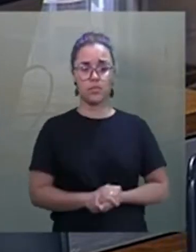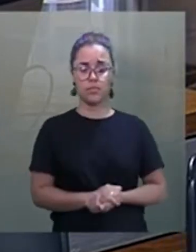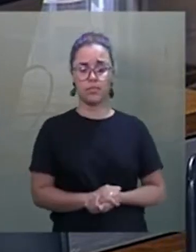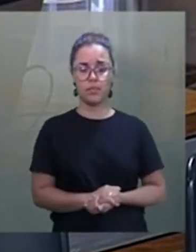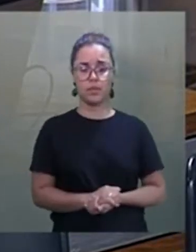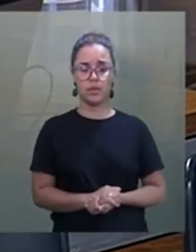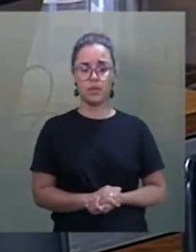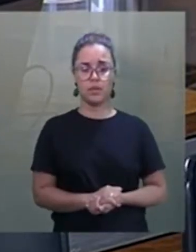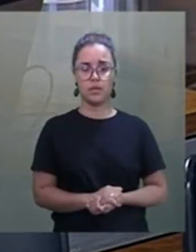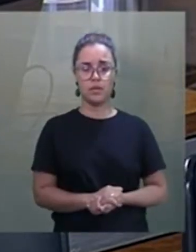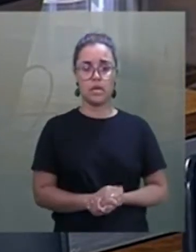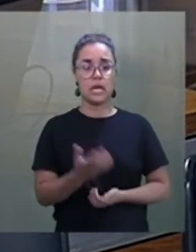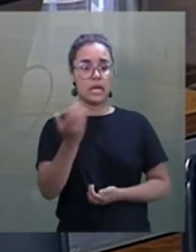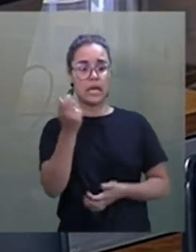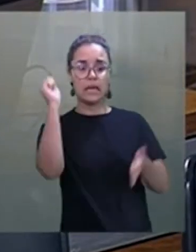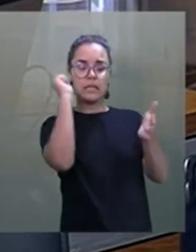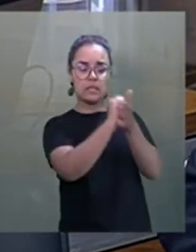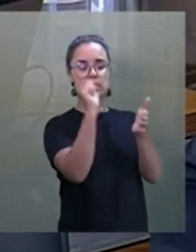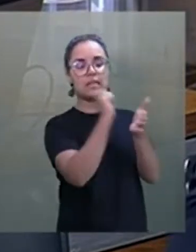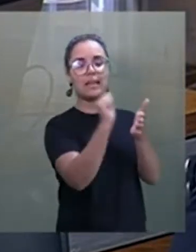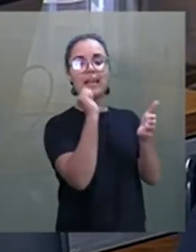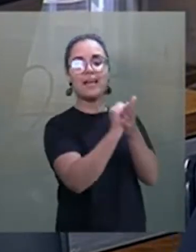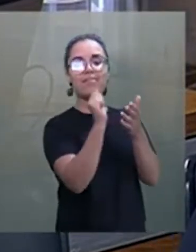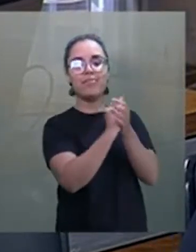querem que bote no papel para explicar.